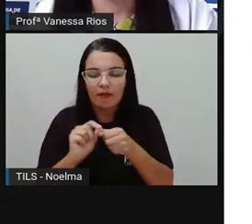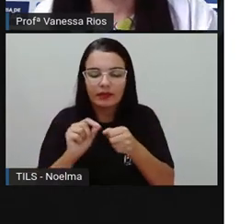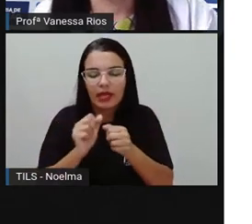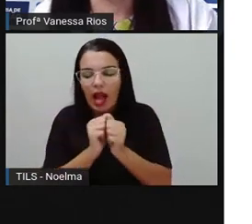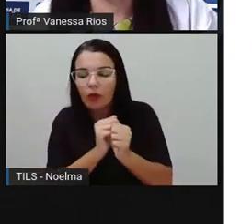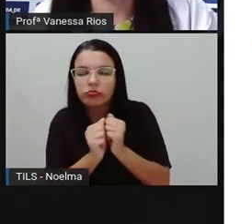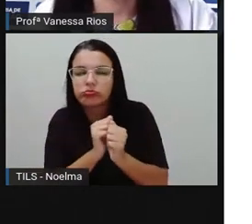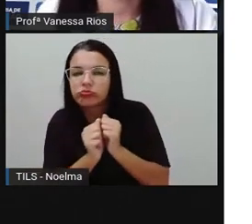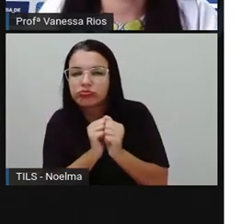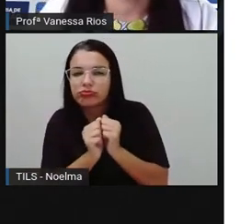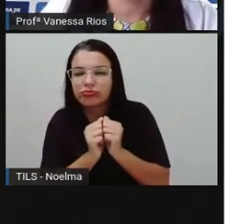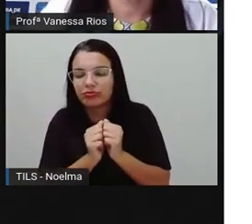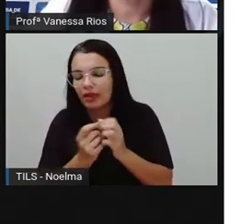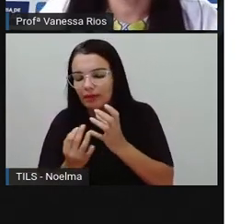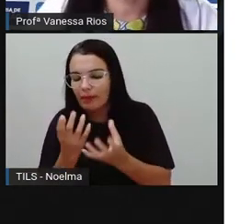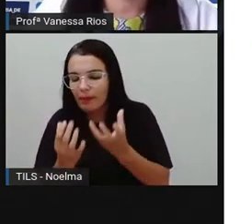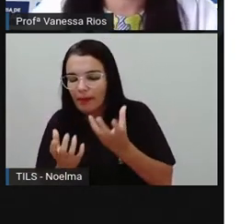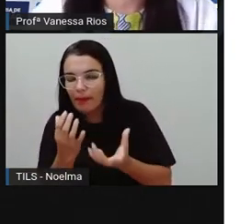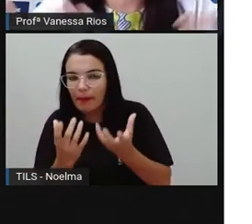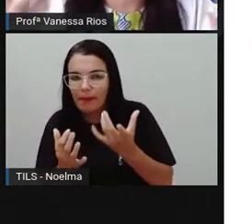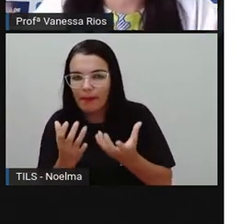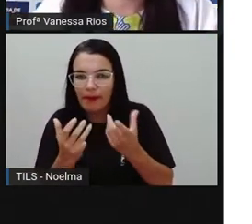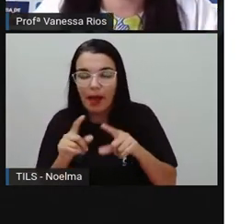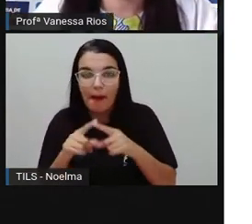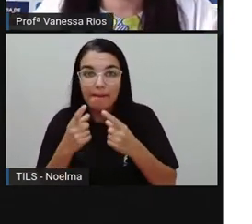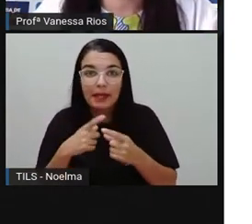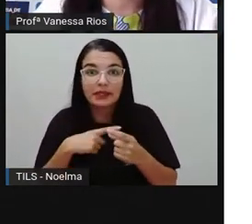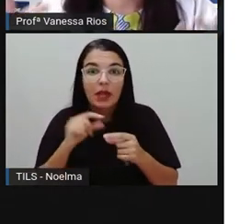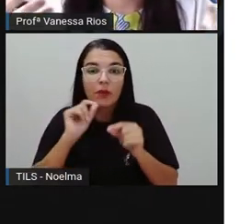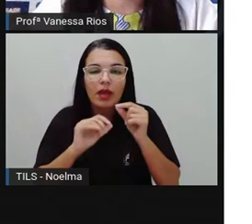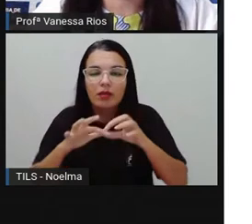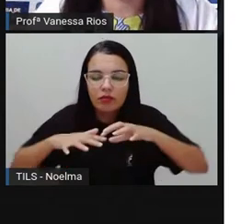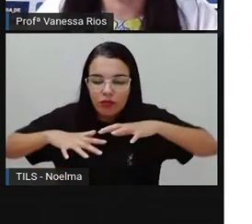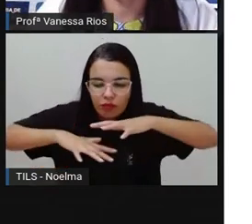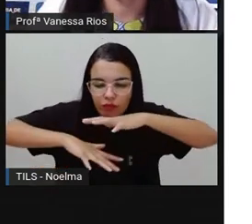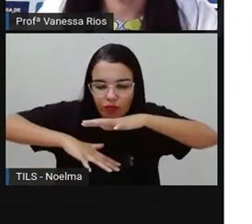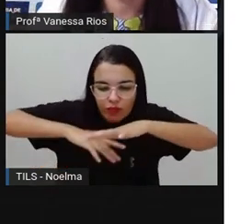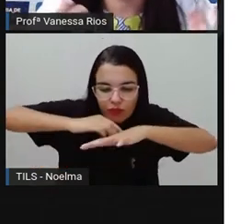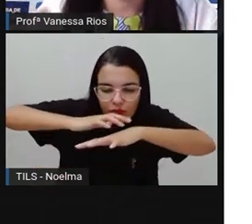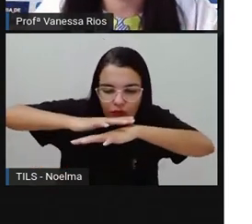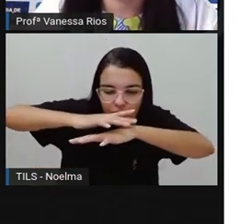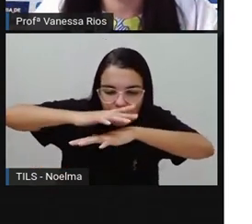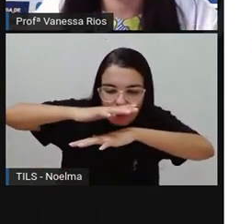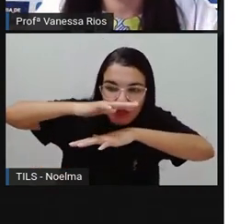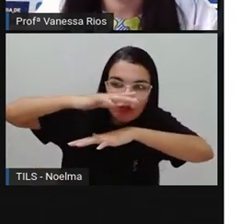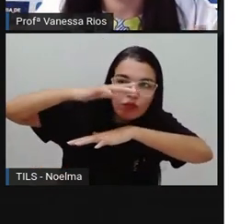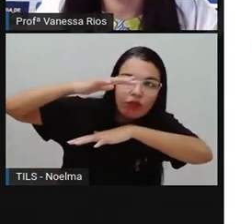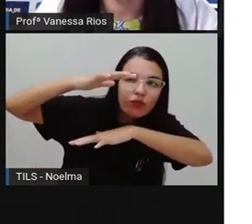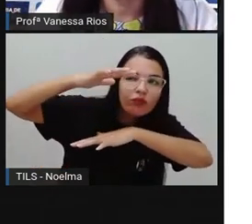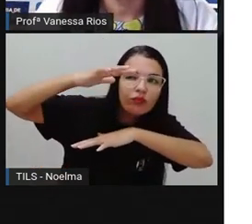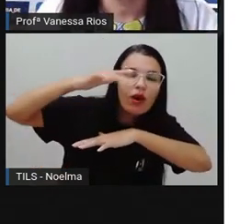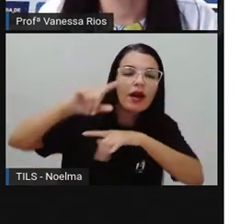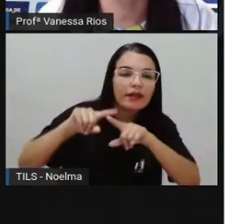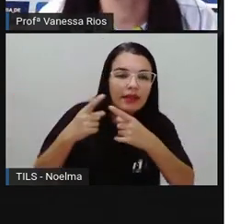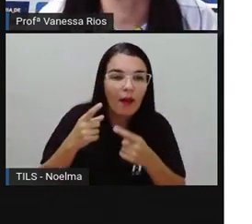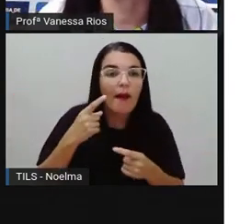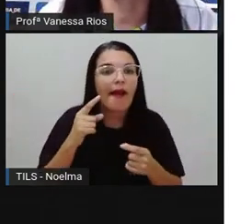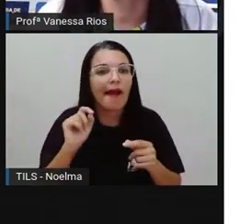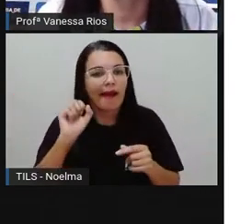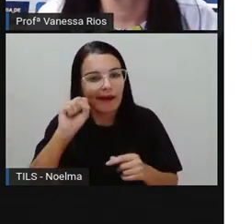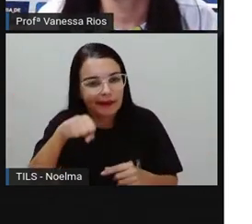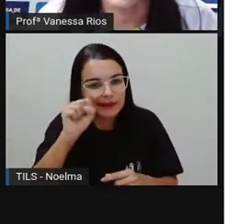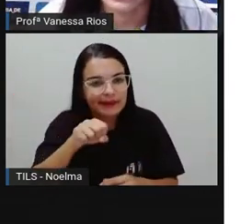a água. Já em estado líquido, mas a gente percebe a fumaça quando a panela está quente. Aquela fumacinha ali, ó, é o